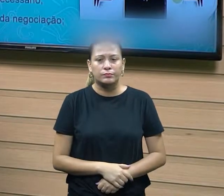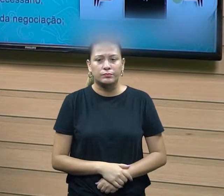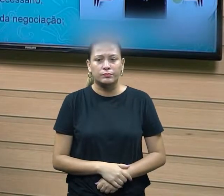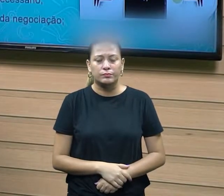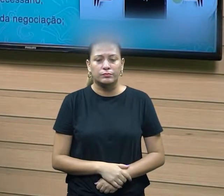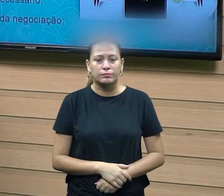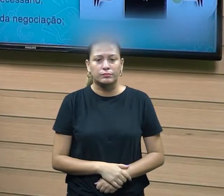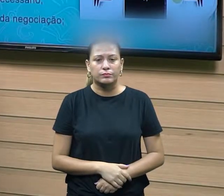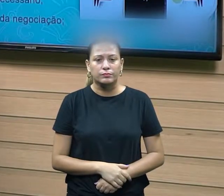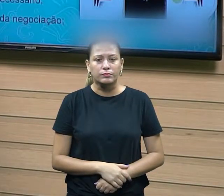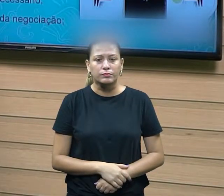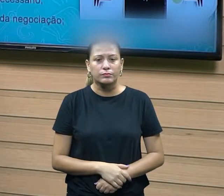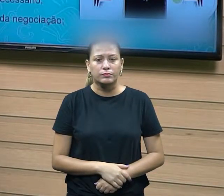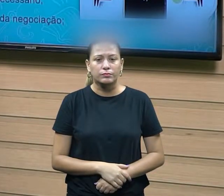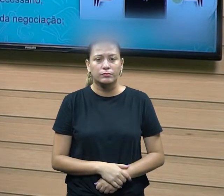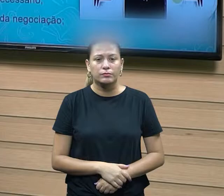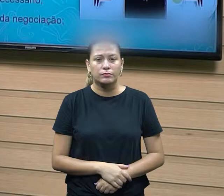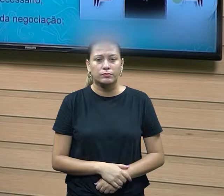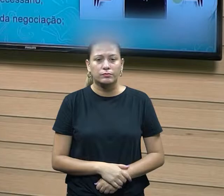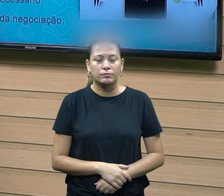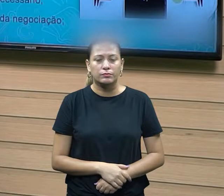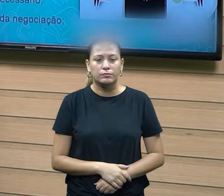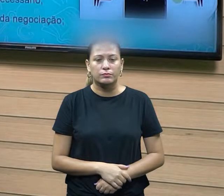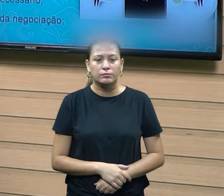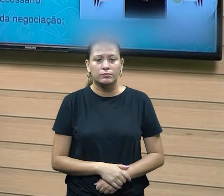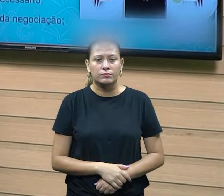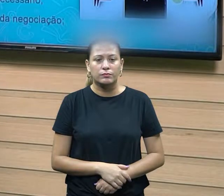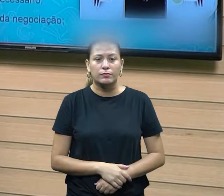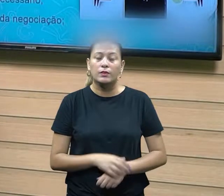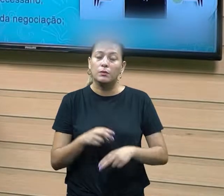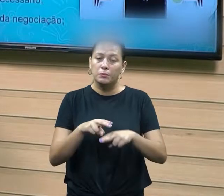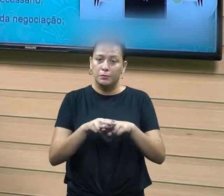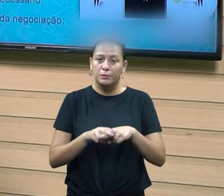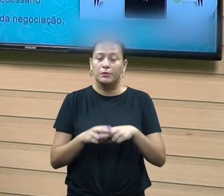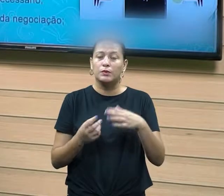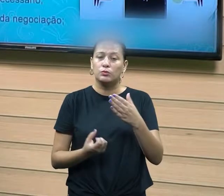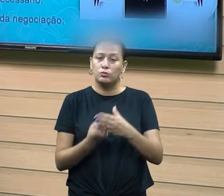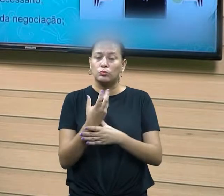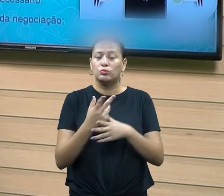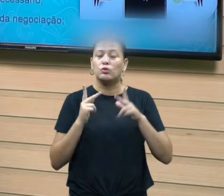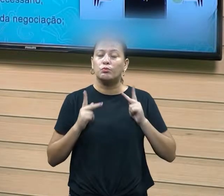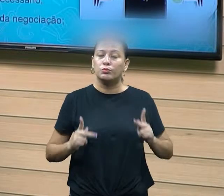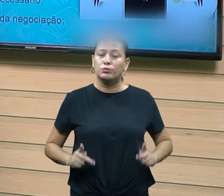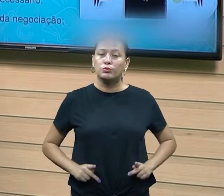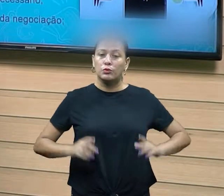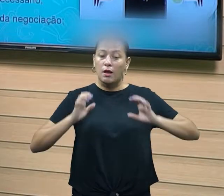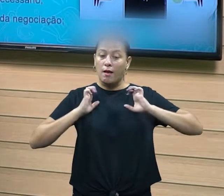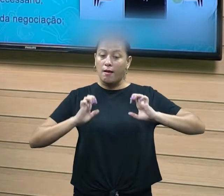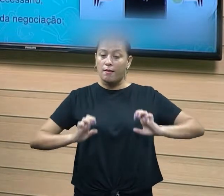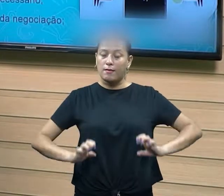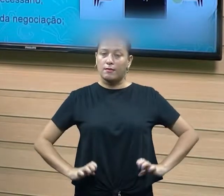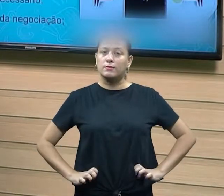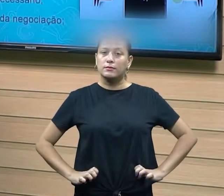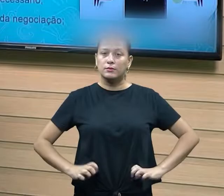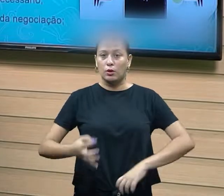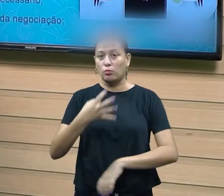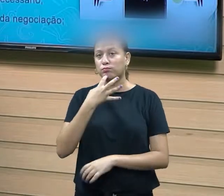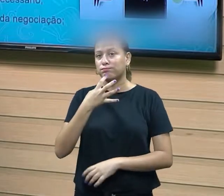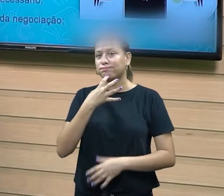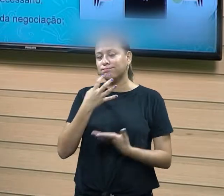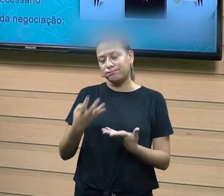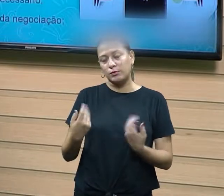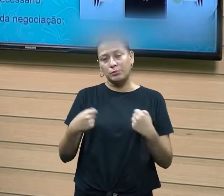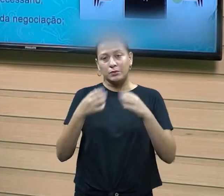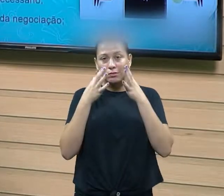justamente, aí é que vai surgir a questão da ética nesse processo, conhecendo. E é muito importante estar